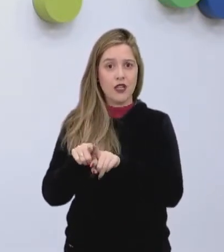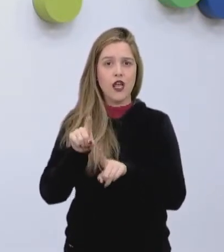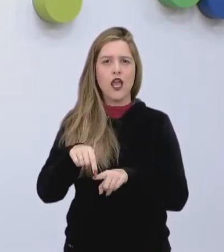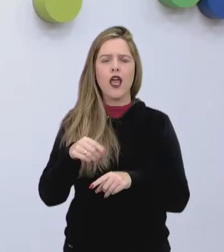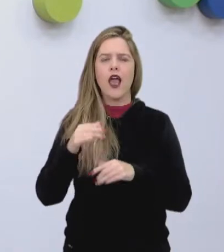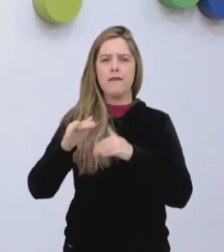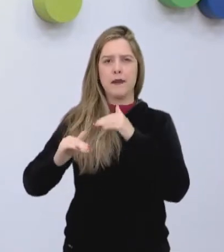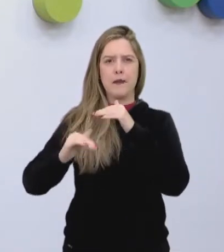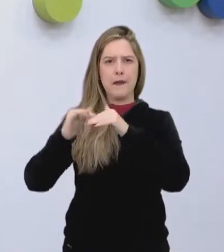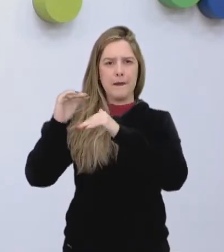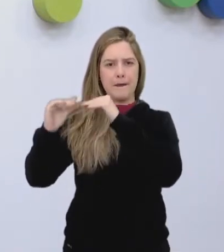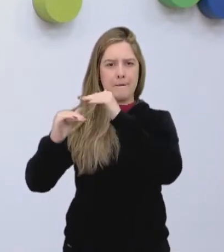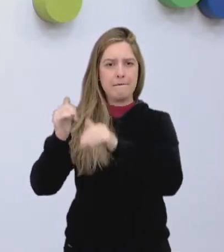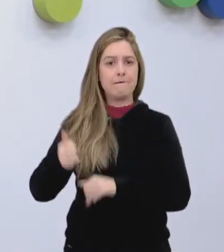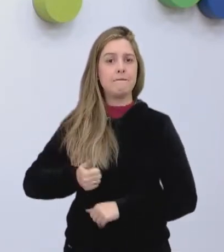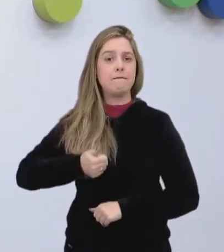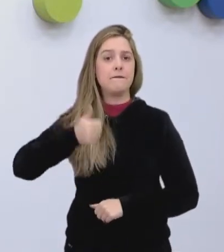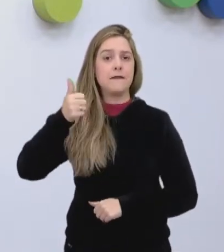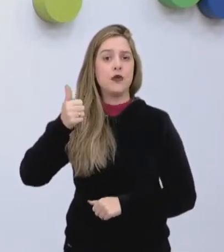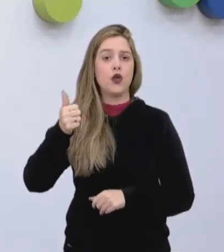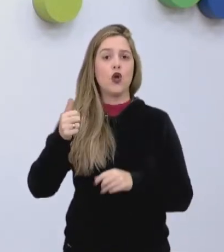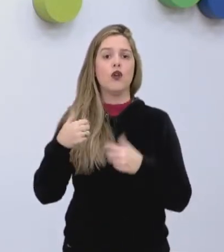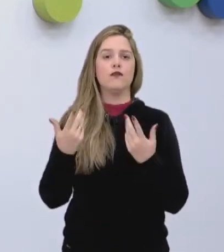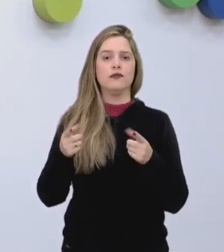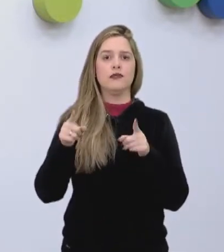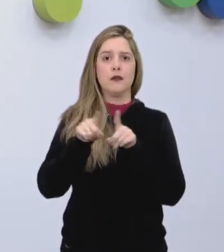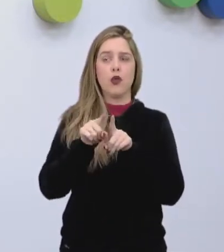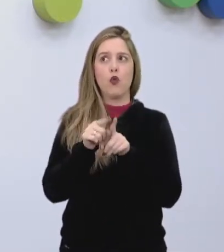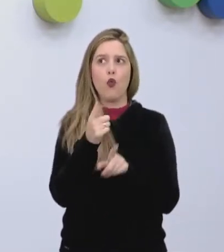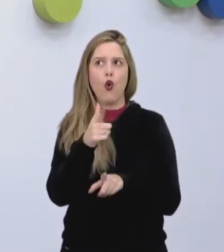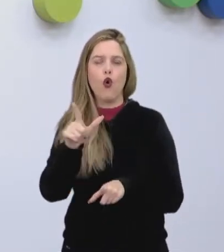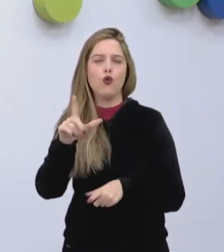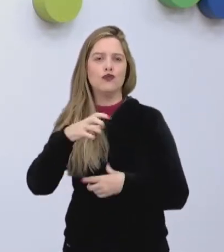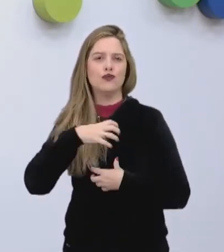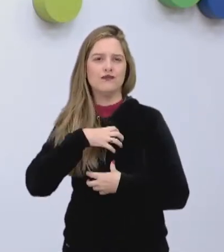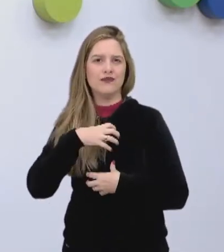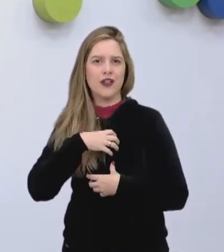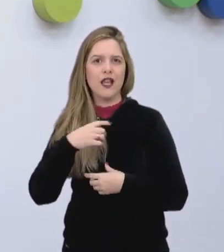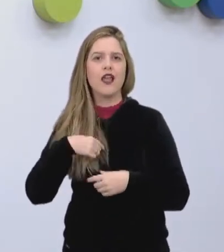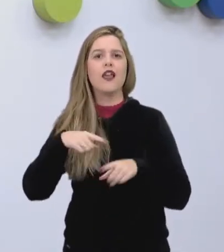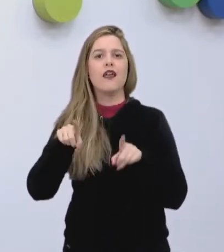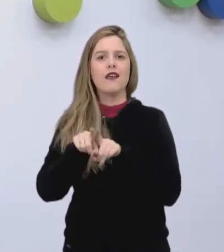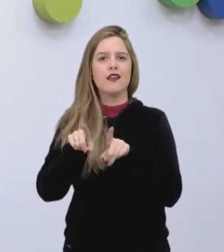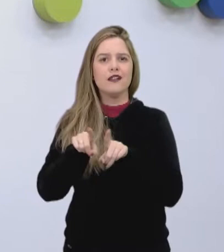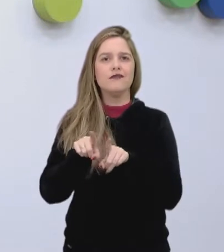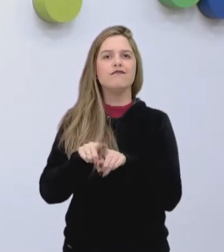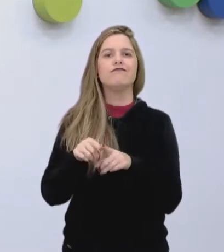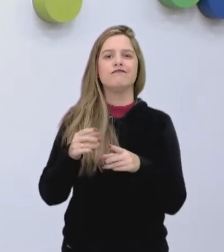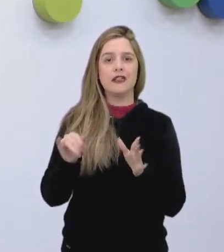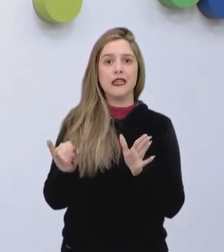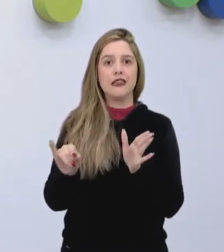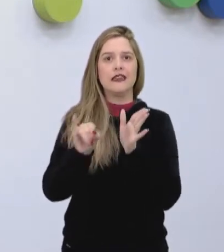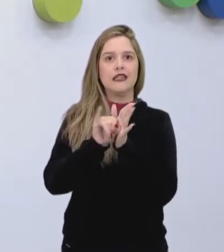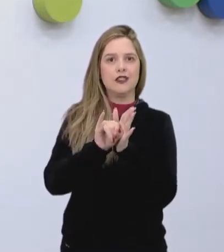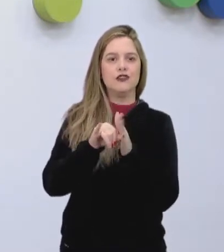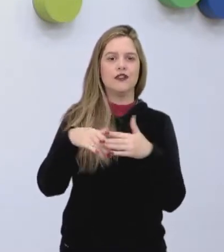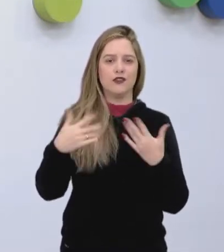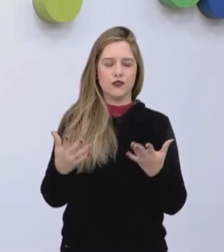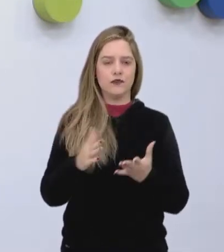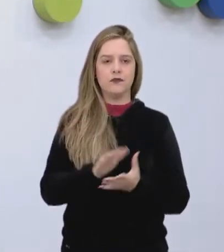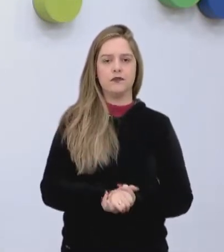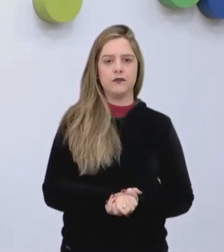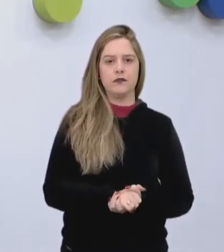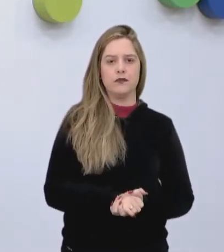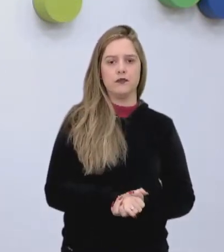aprimorando e vai dando um novo formato, vai dando uma nova identidade a isso. Quer ver uma coisa? Olha